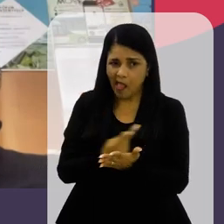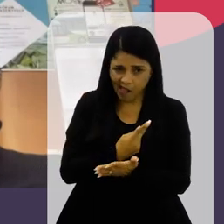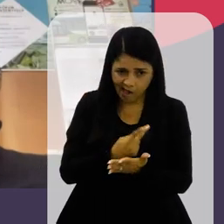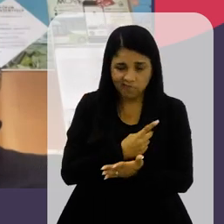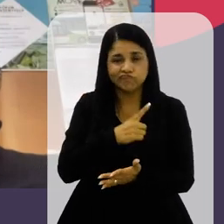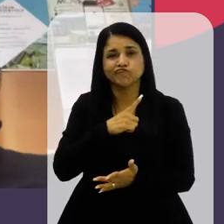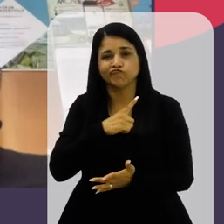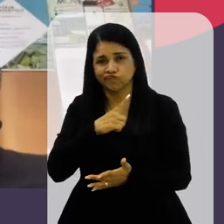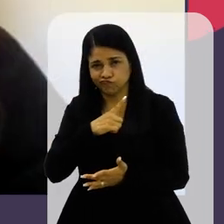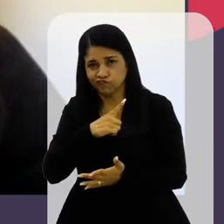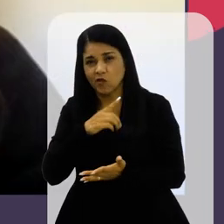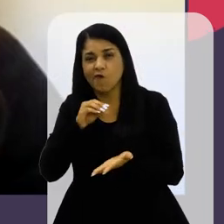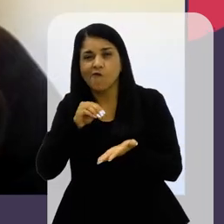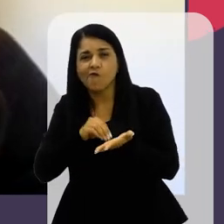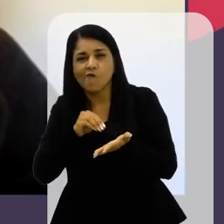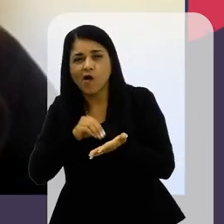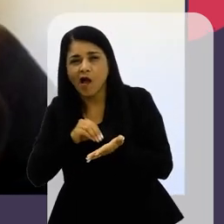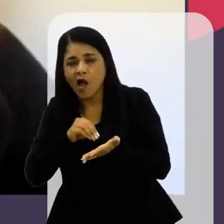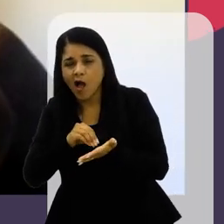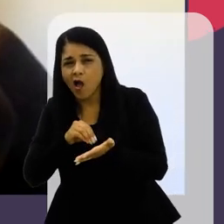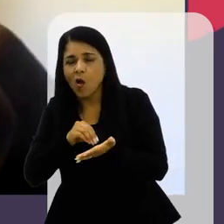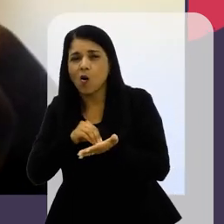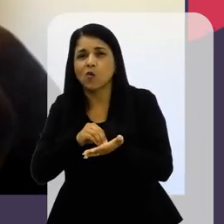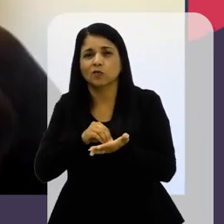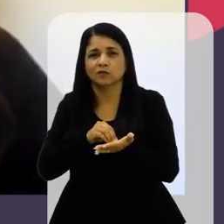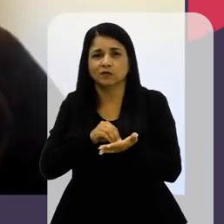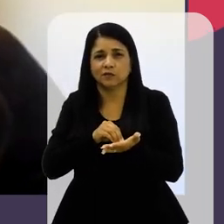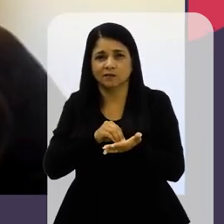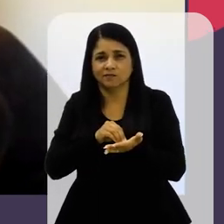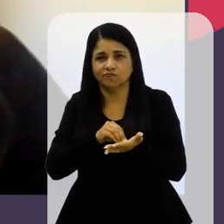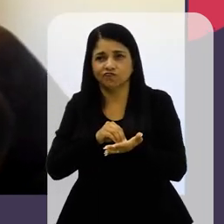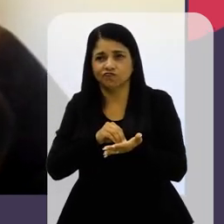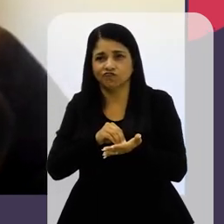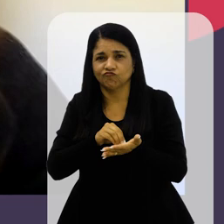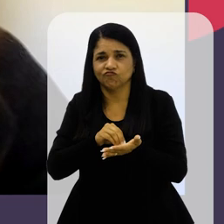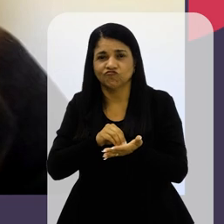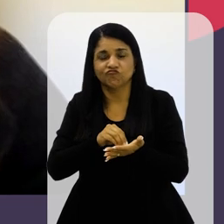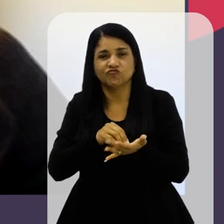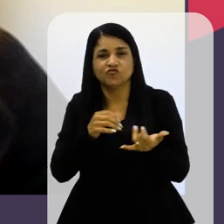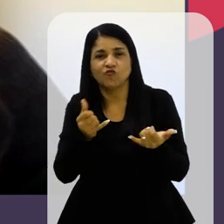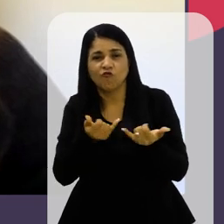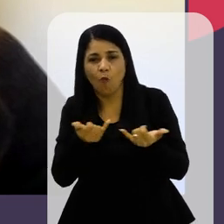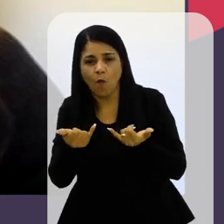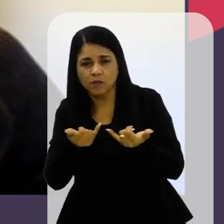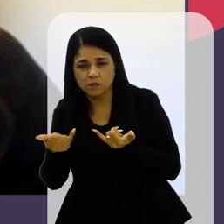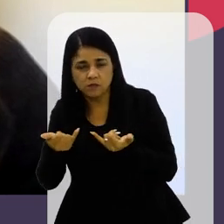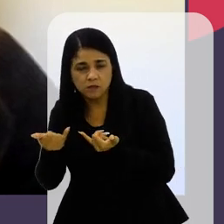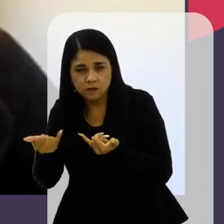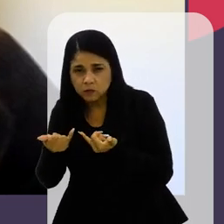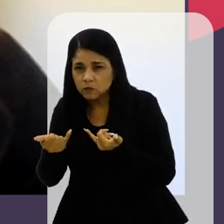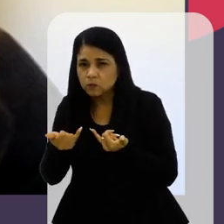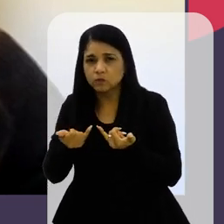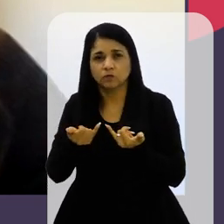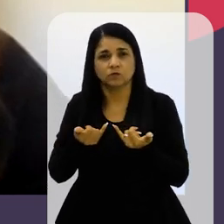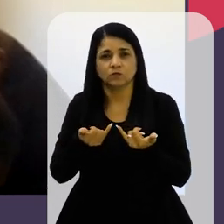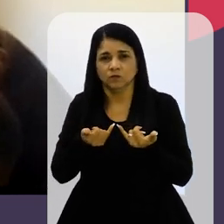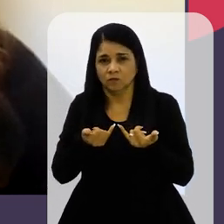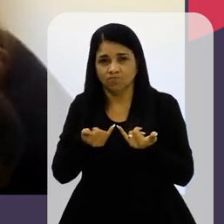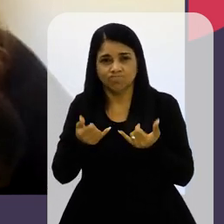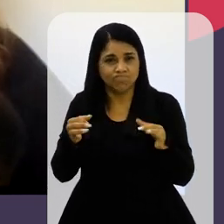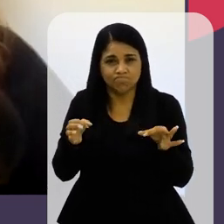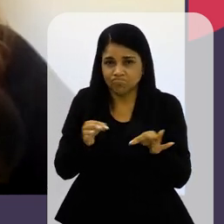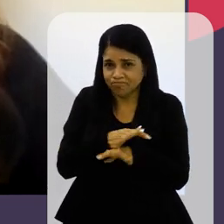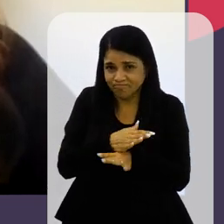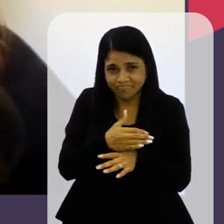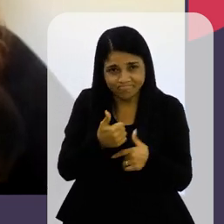Muitos erros Falta de Muitos Das variáveis Não estavam